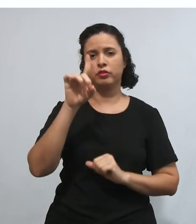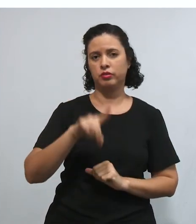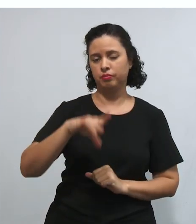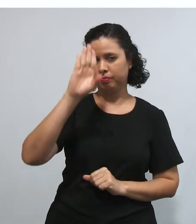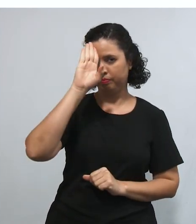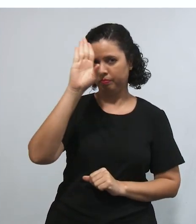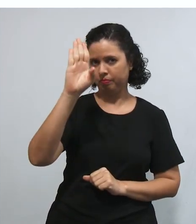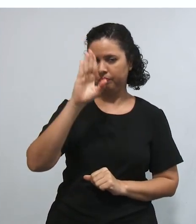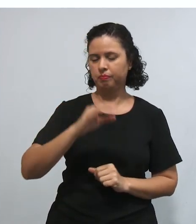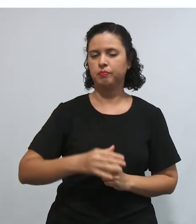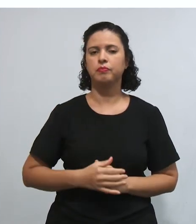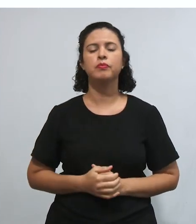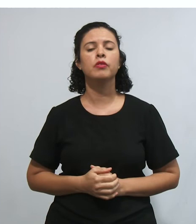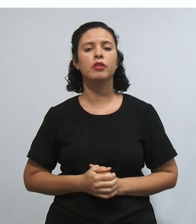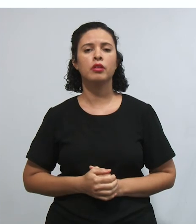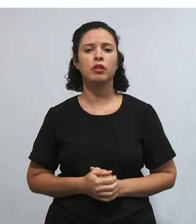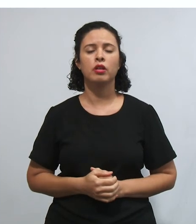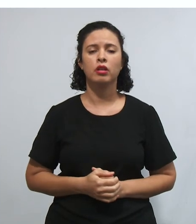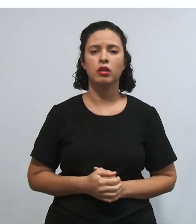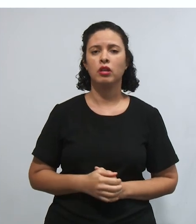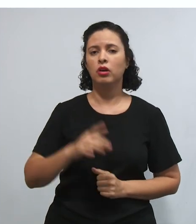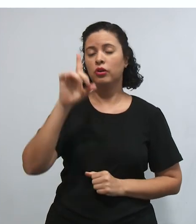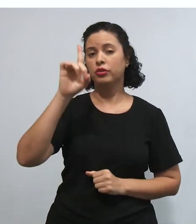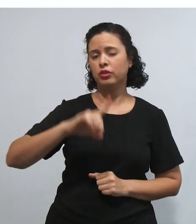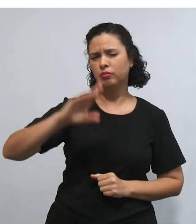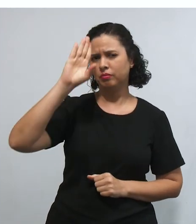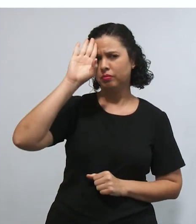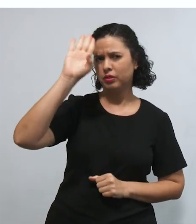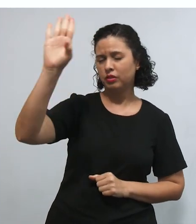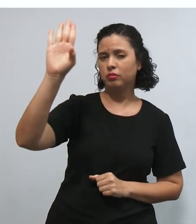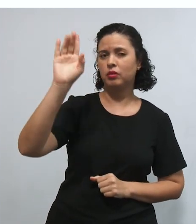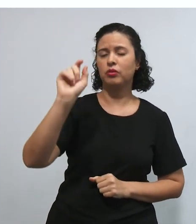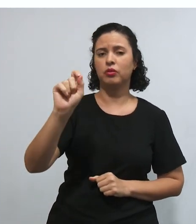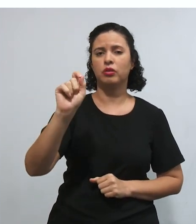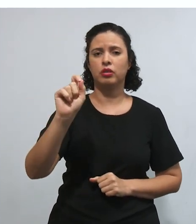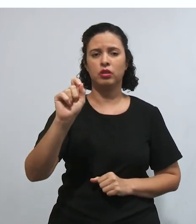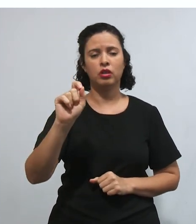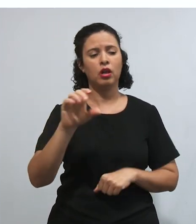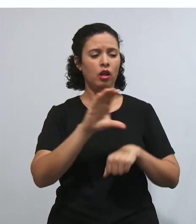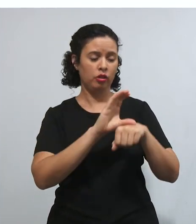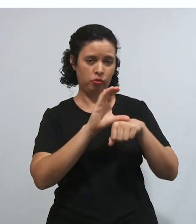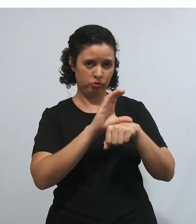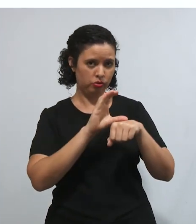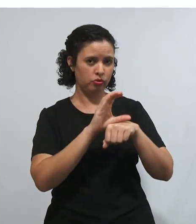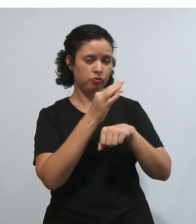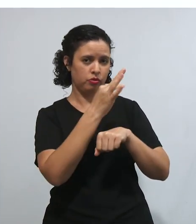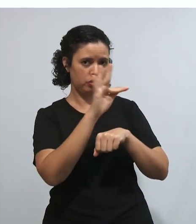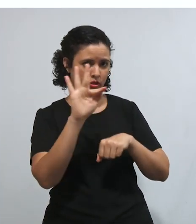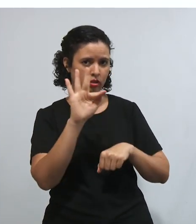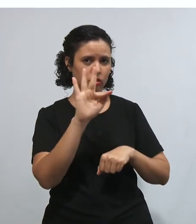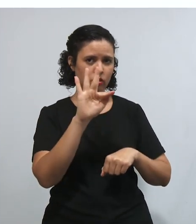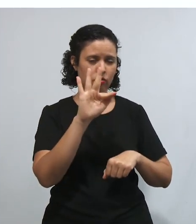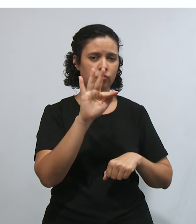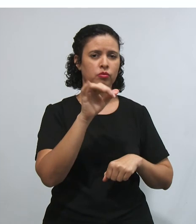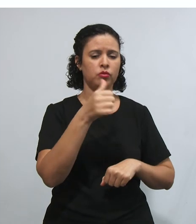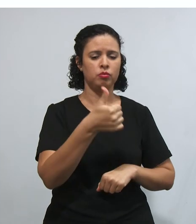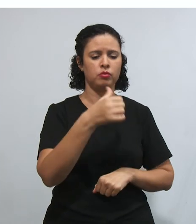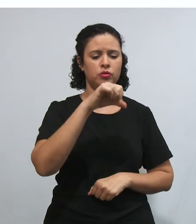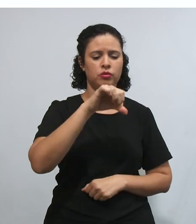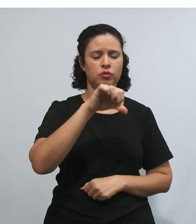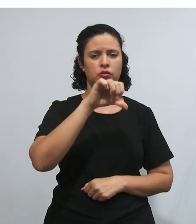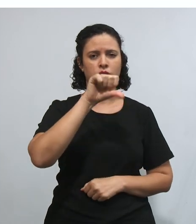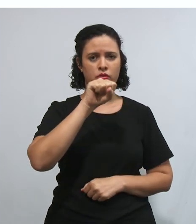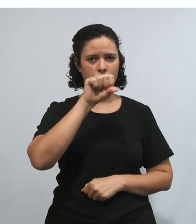fundamentais. Os nossos direitos fundamentais, não só o da Constituição Federal de 88, mas o das outras